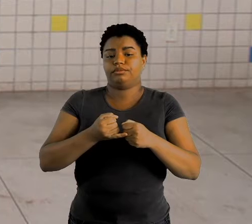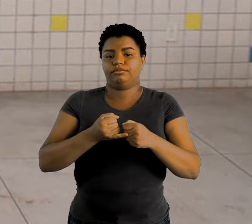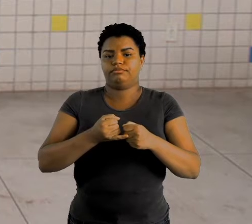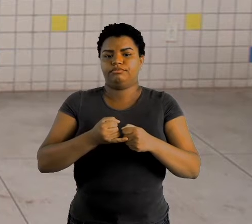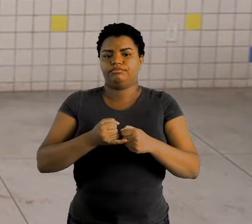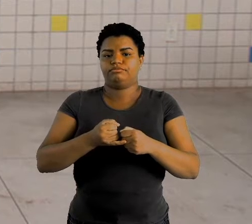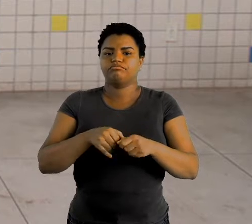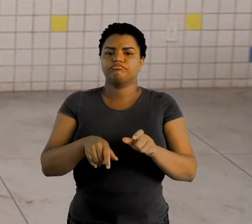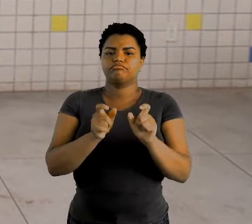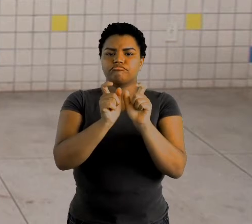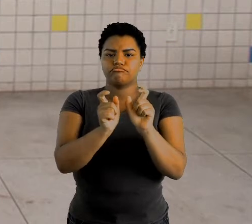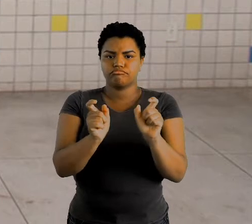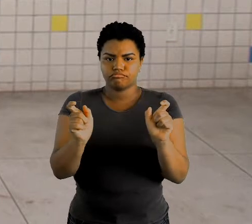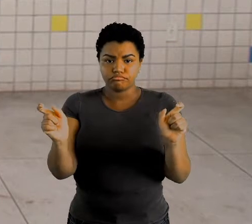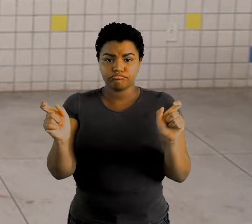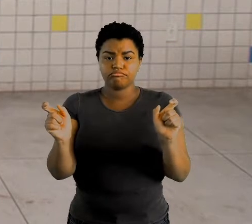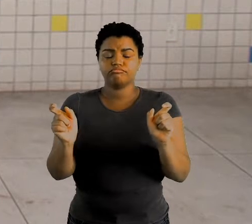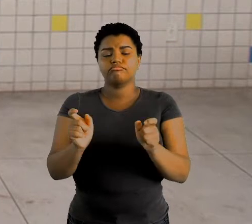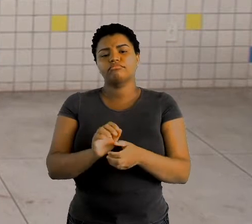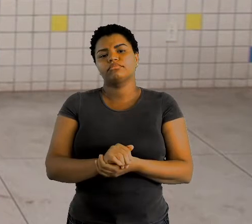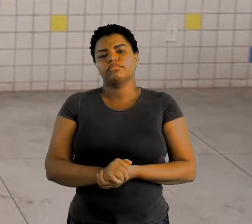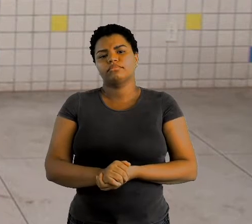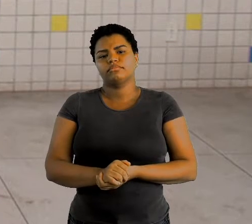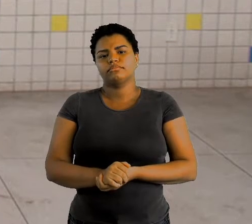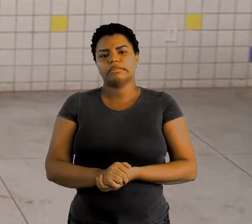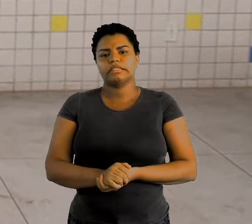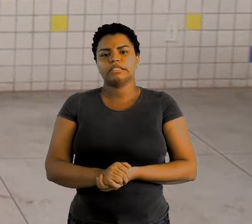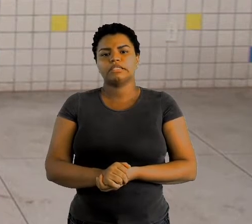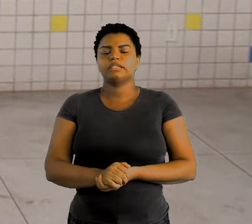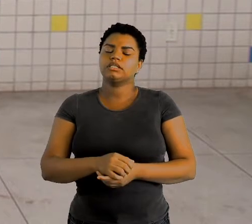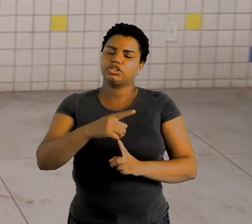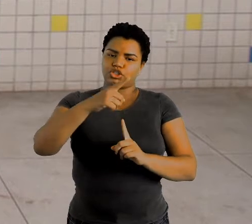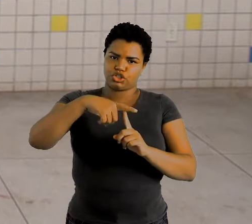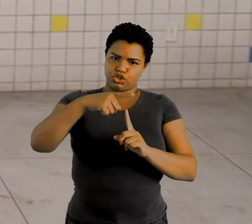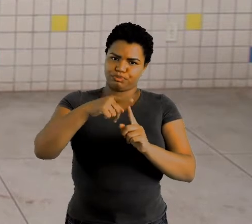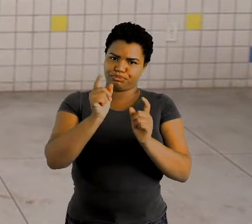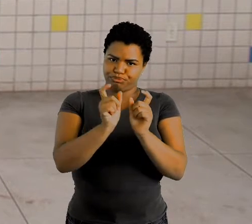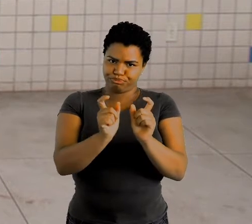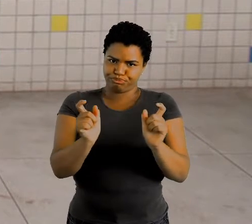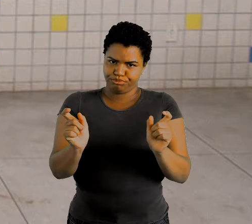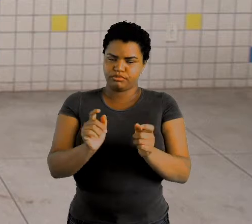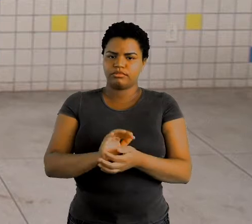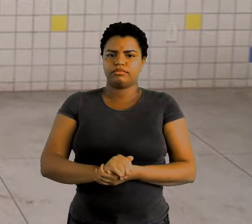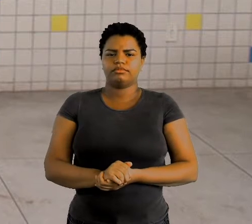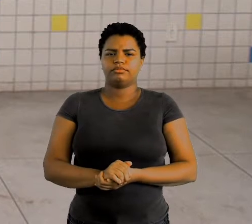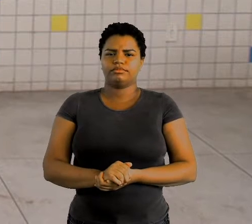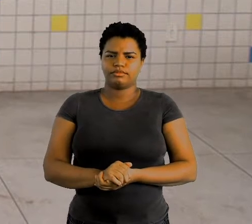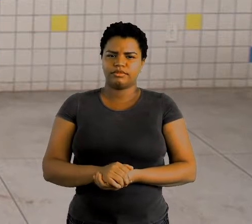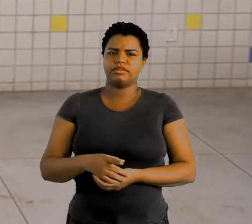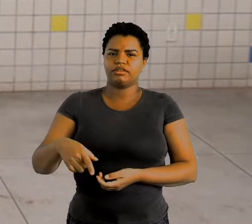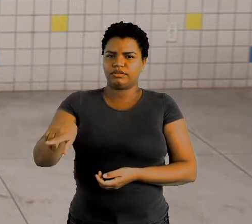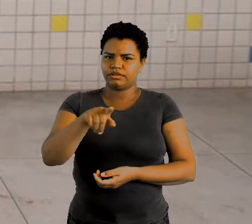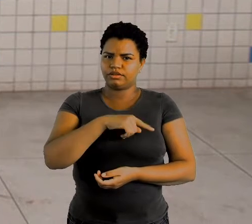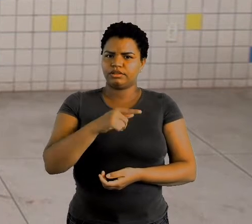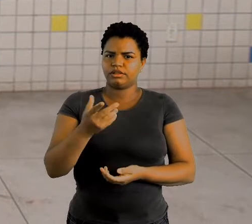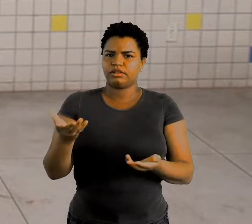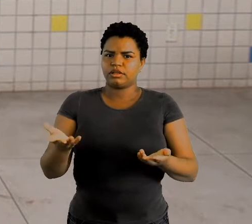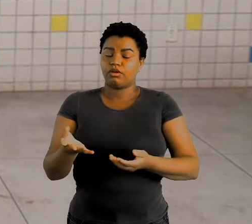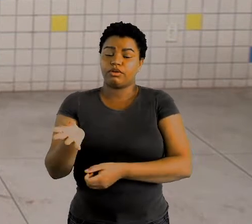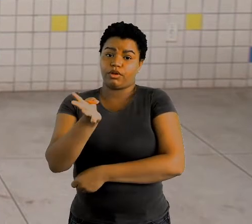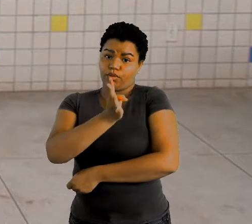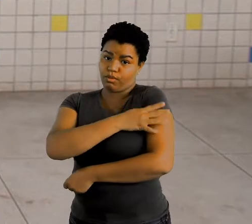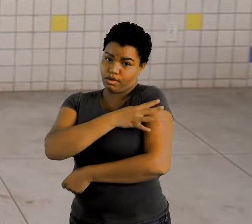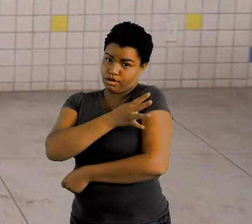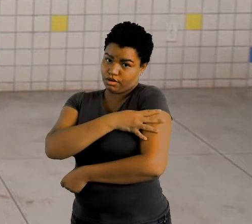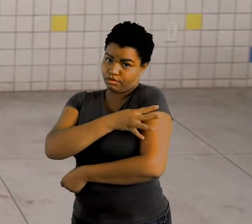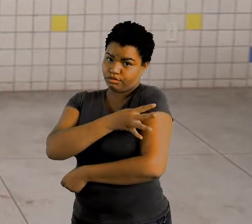separação silábica e da classificação silábica, que vocês estão agora no quarto ano.